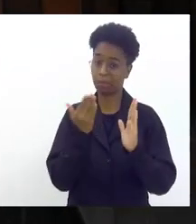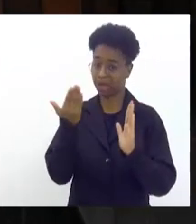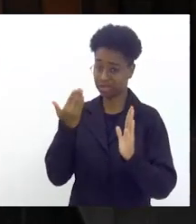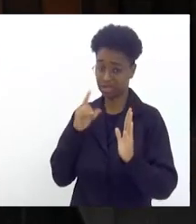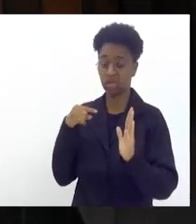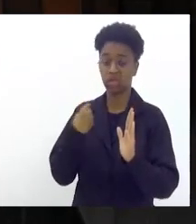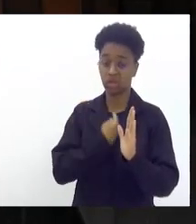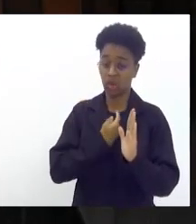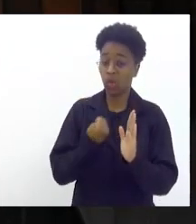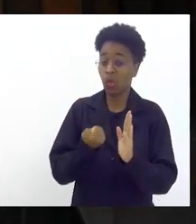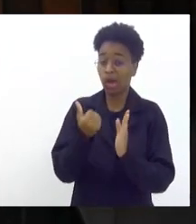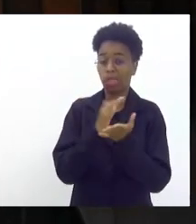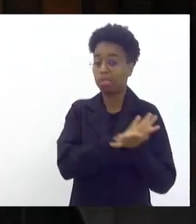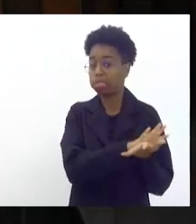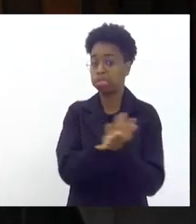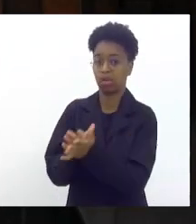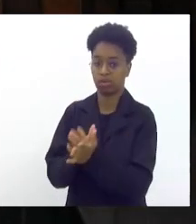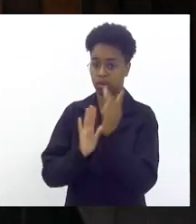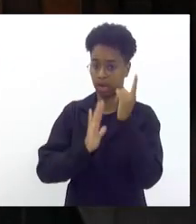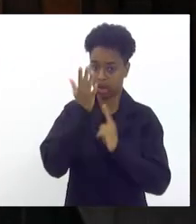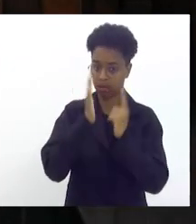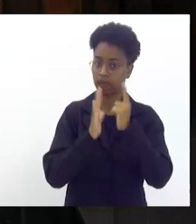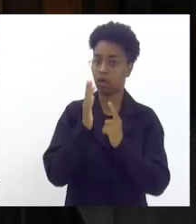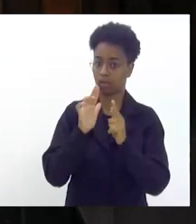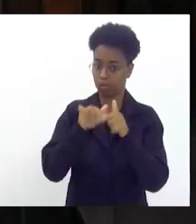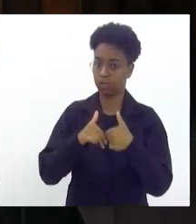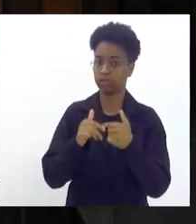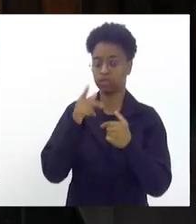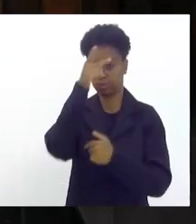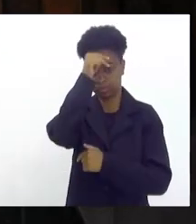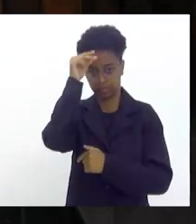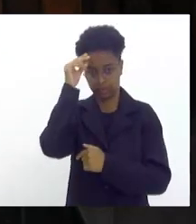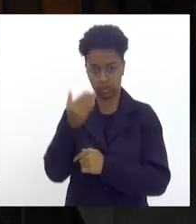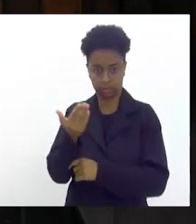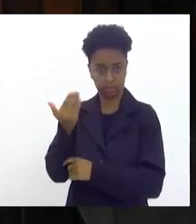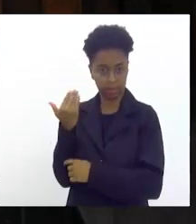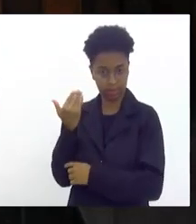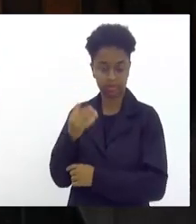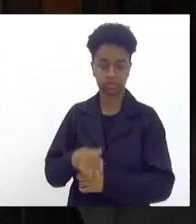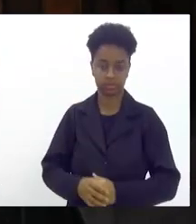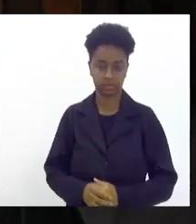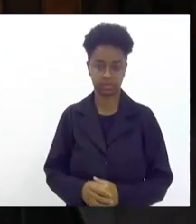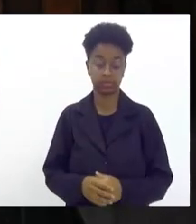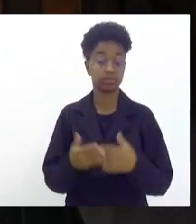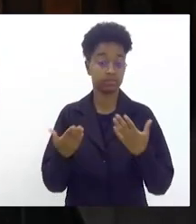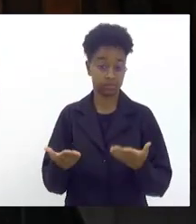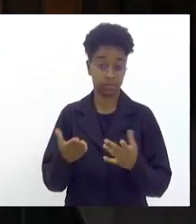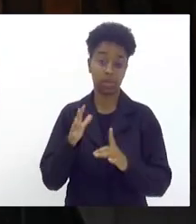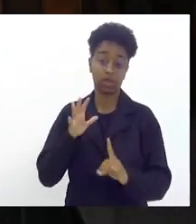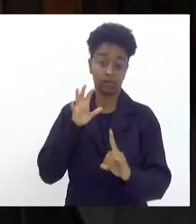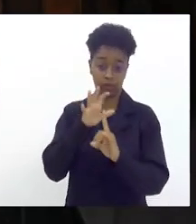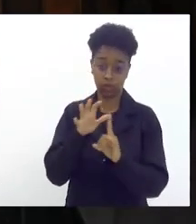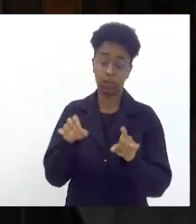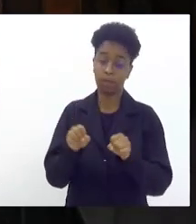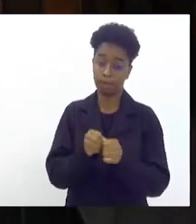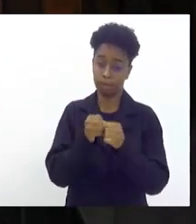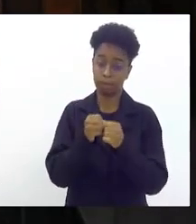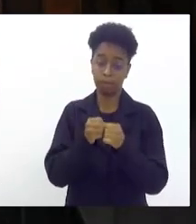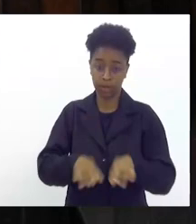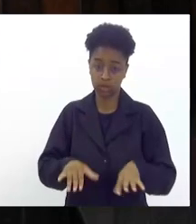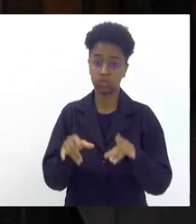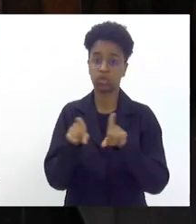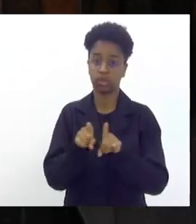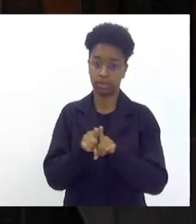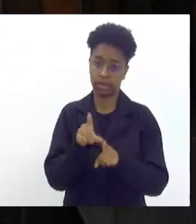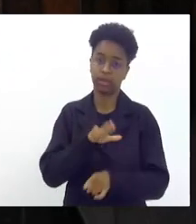quase acabou com o carnaval a administração passada da prefeitura e refletiu nas nossas crianças também aí